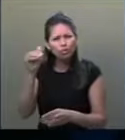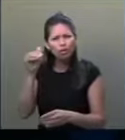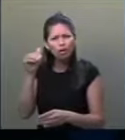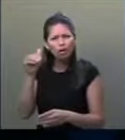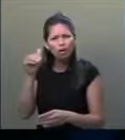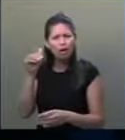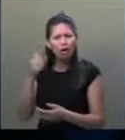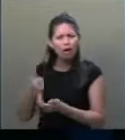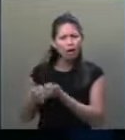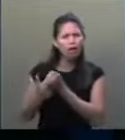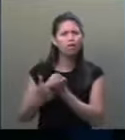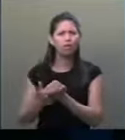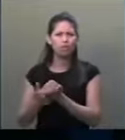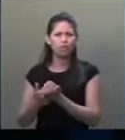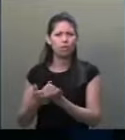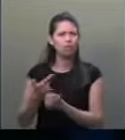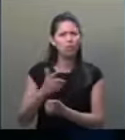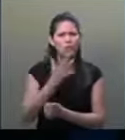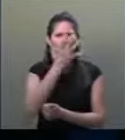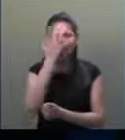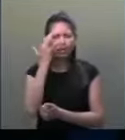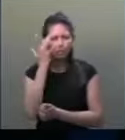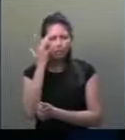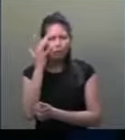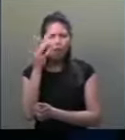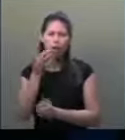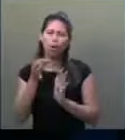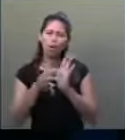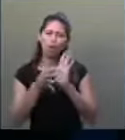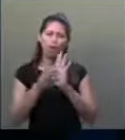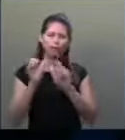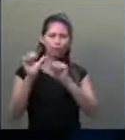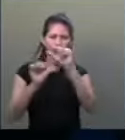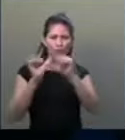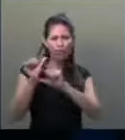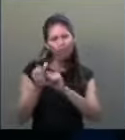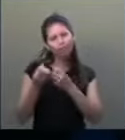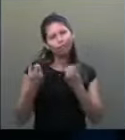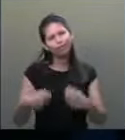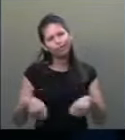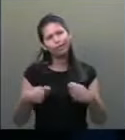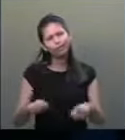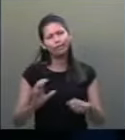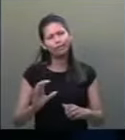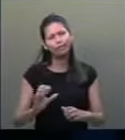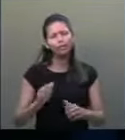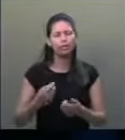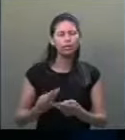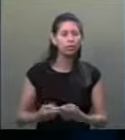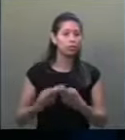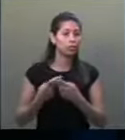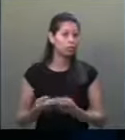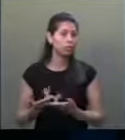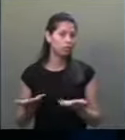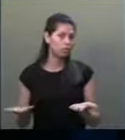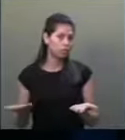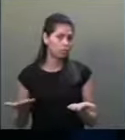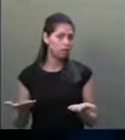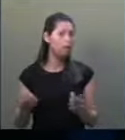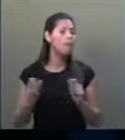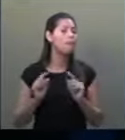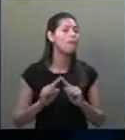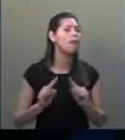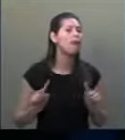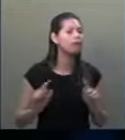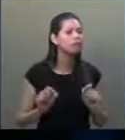diferente da nossa, de uma maneira intolerante. E quero deixar aqui uma advertência.